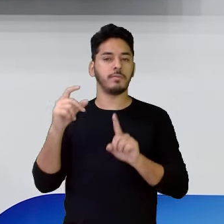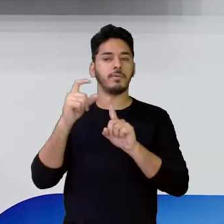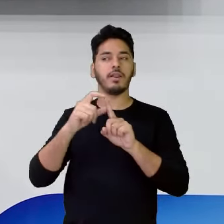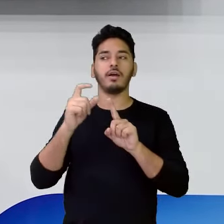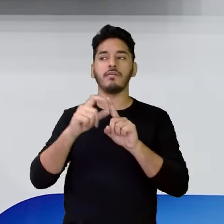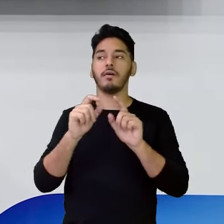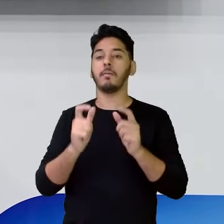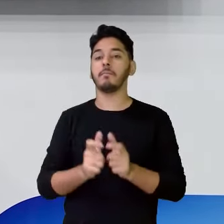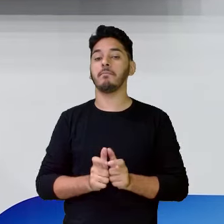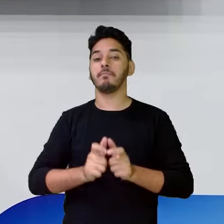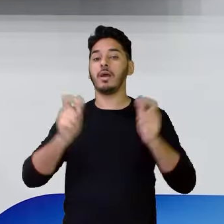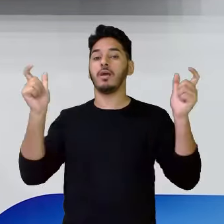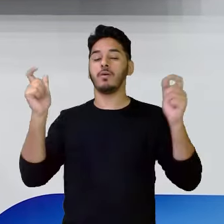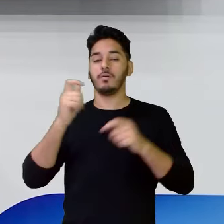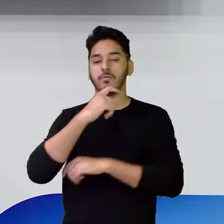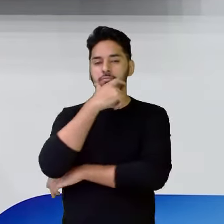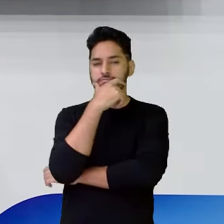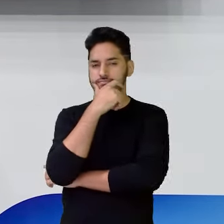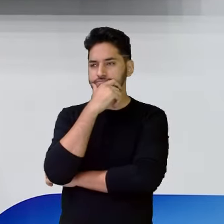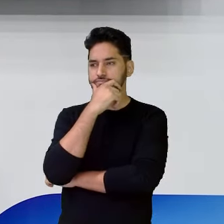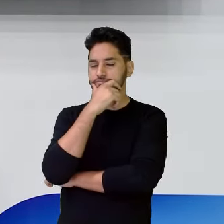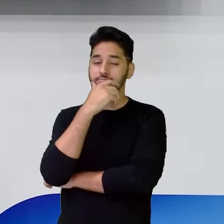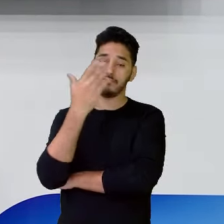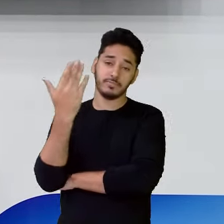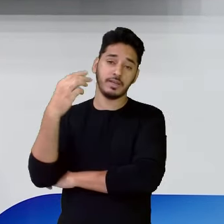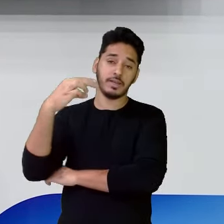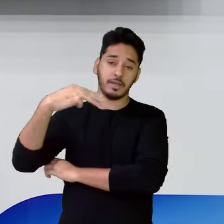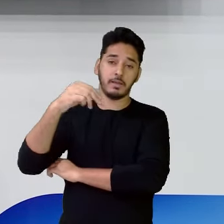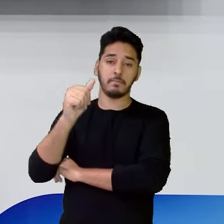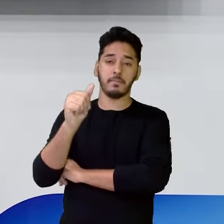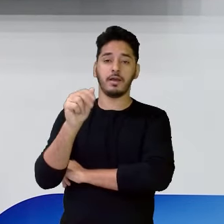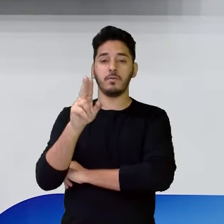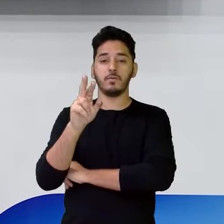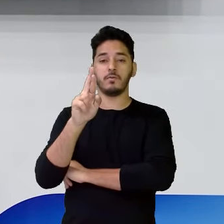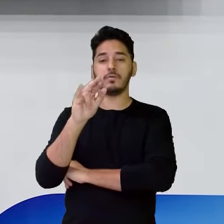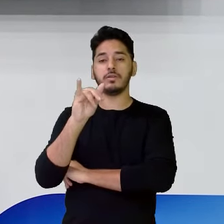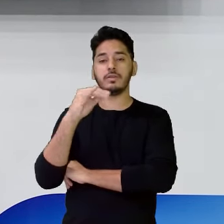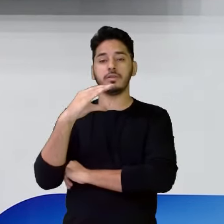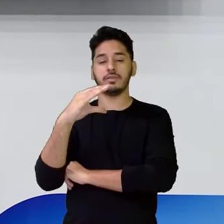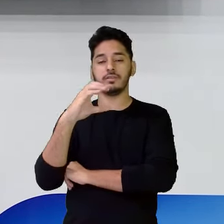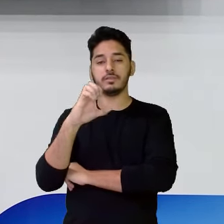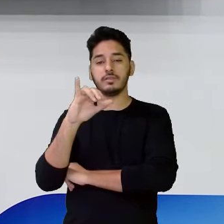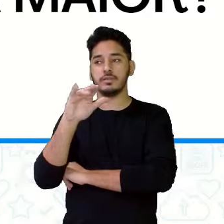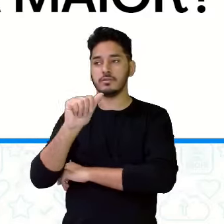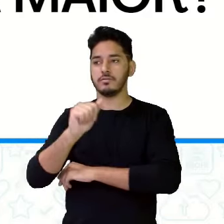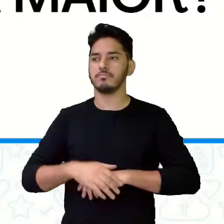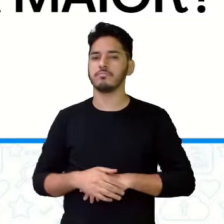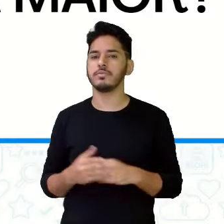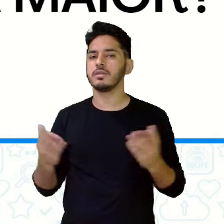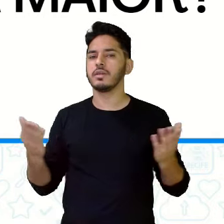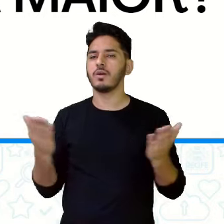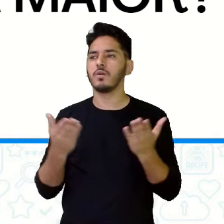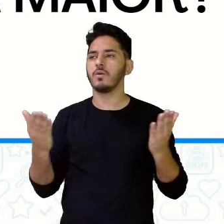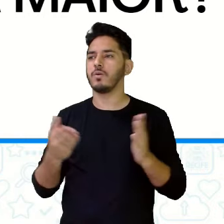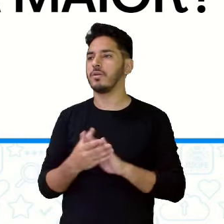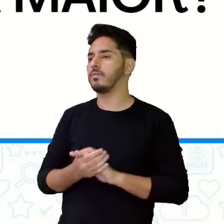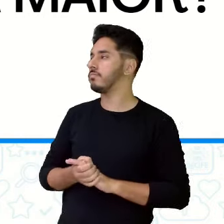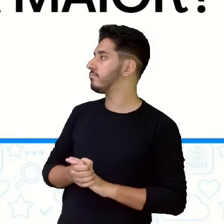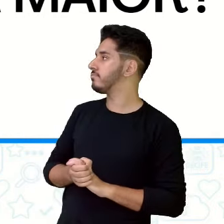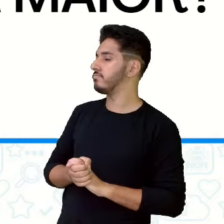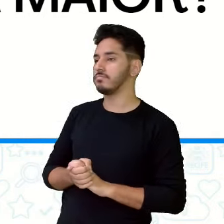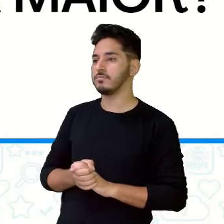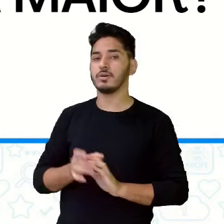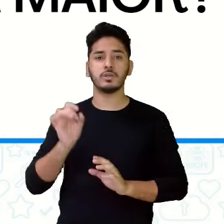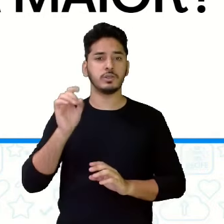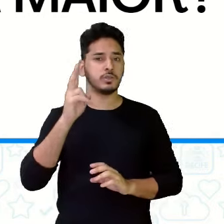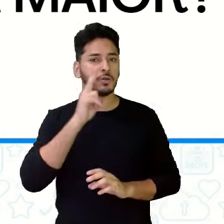que é maior? É Mauricéia. E aí? Só de